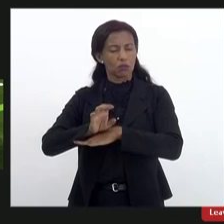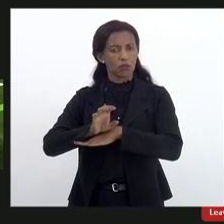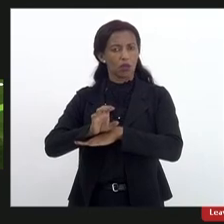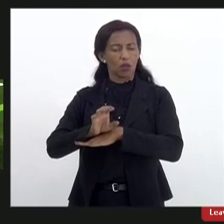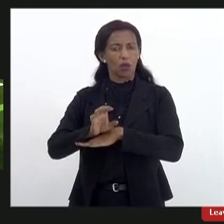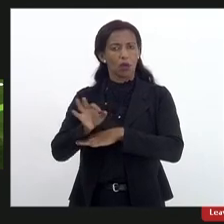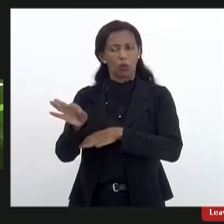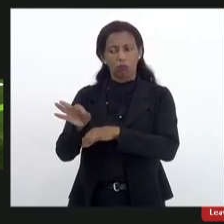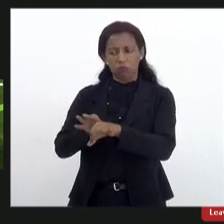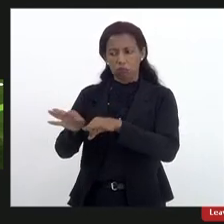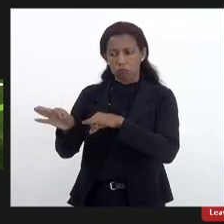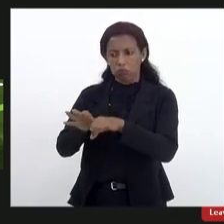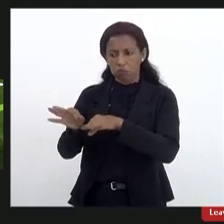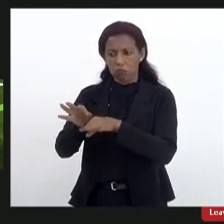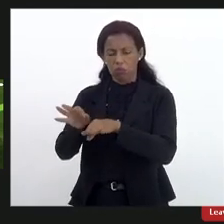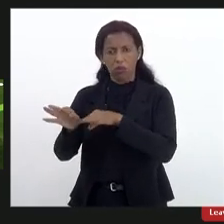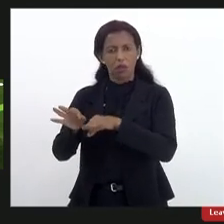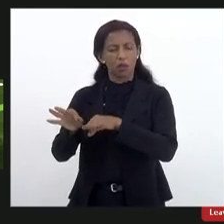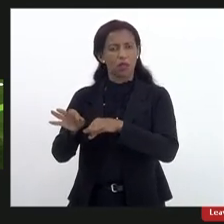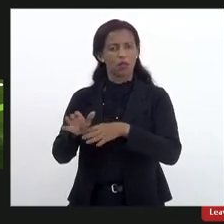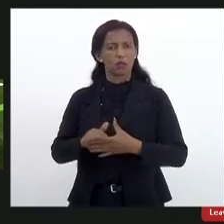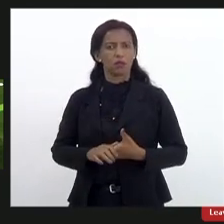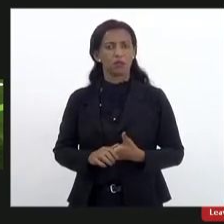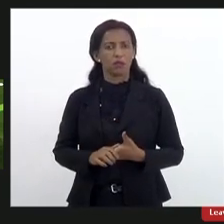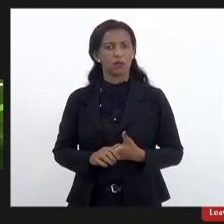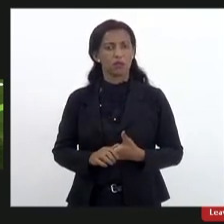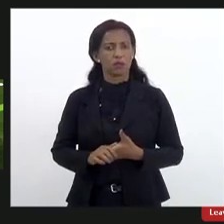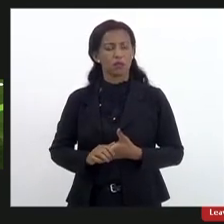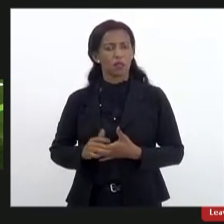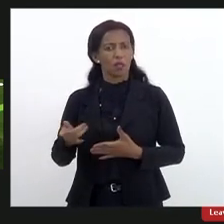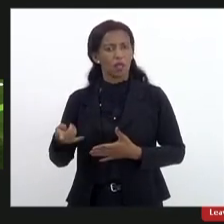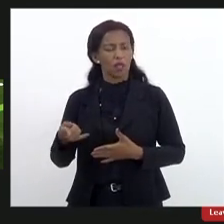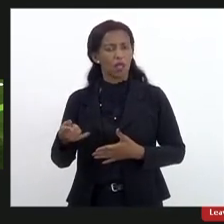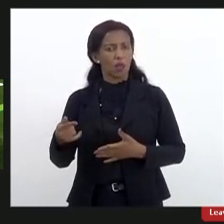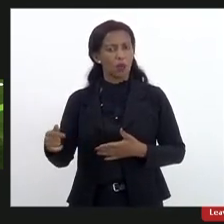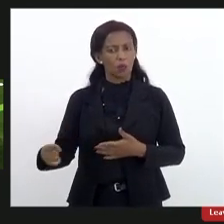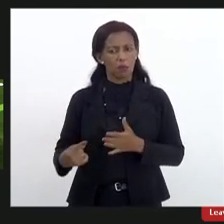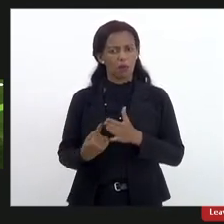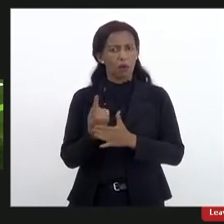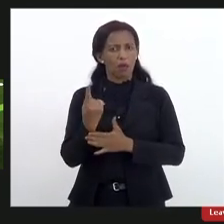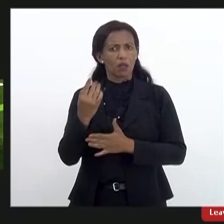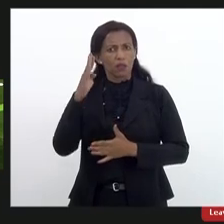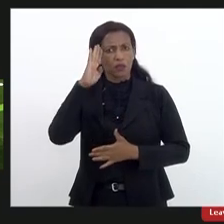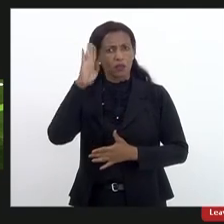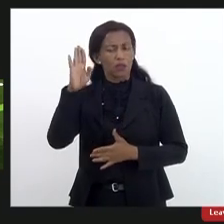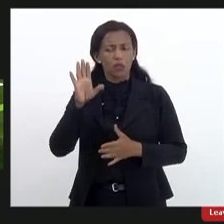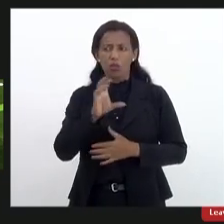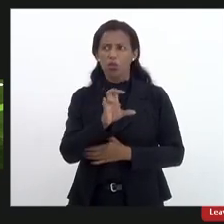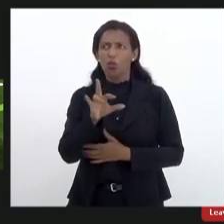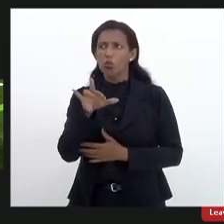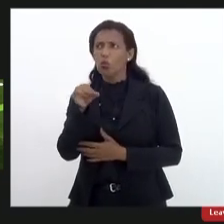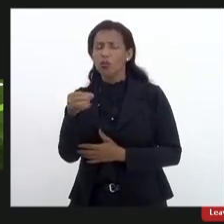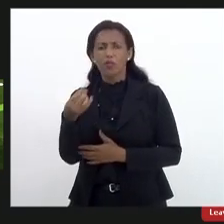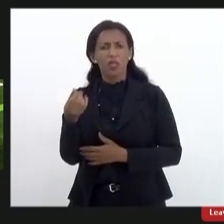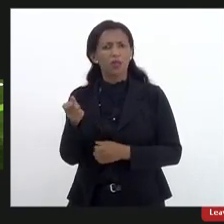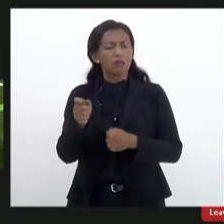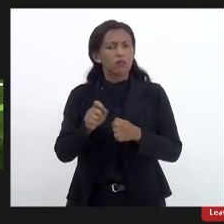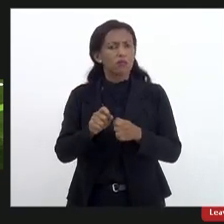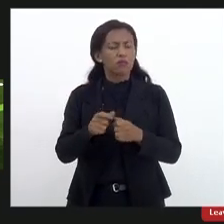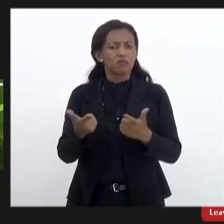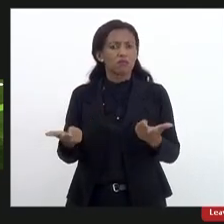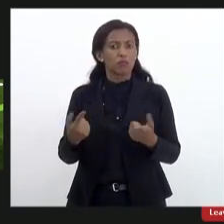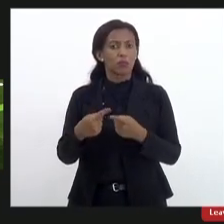execução do plano é uma é uma é uma das suas atribuições e o conselho não está fazendo essa atribuição porque